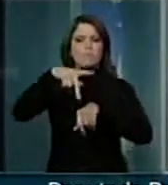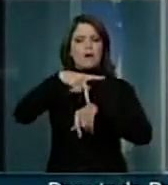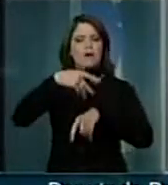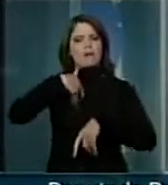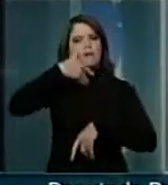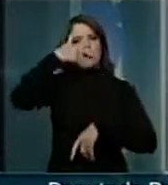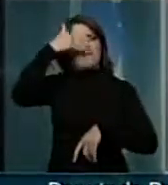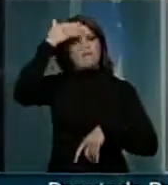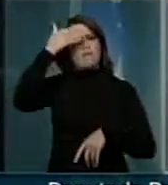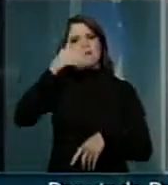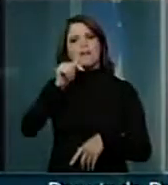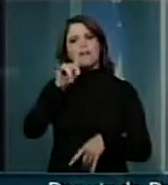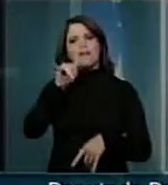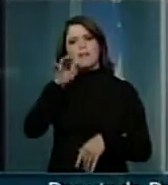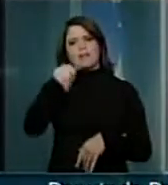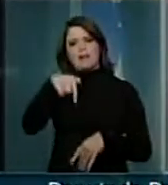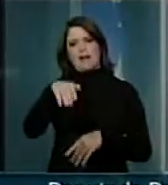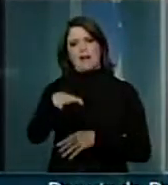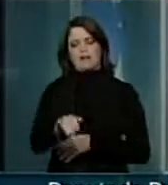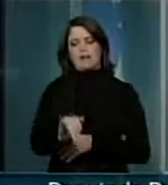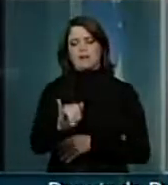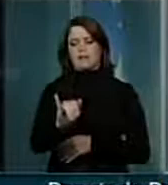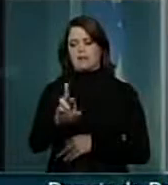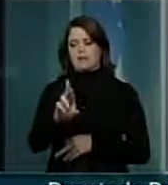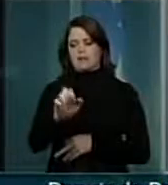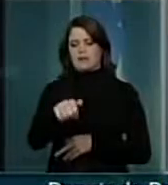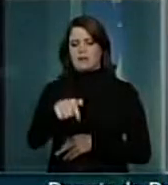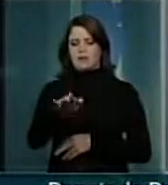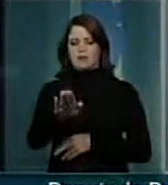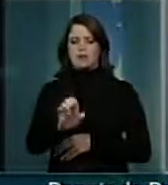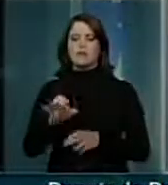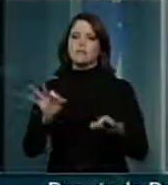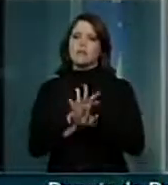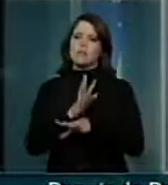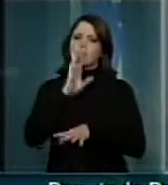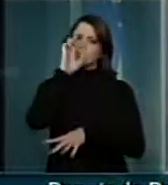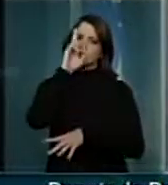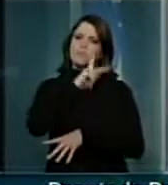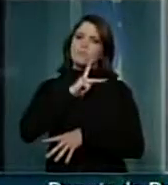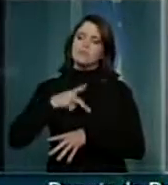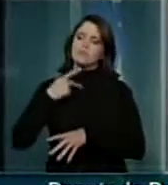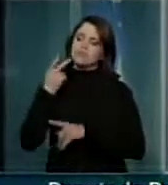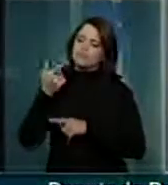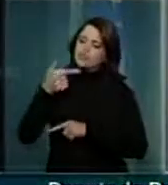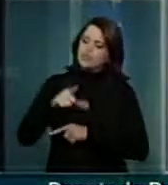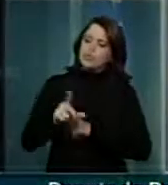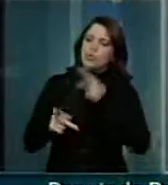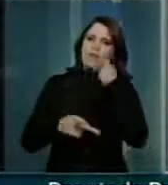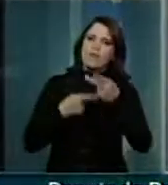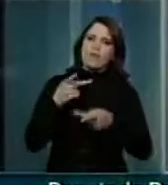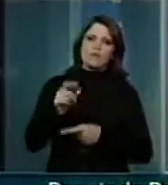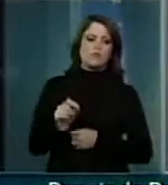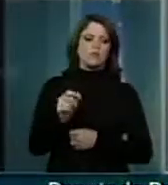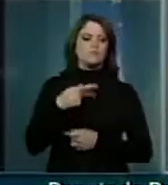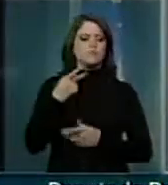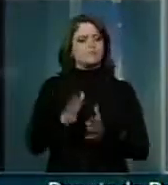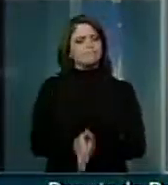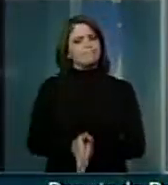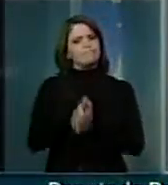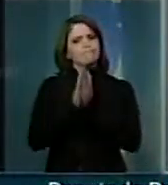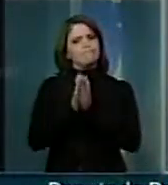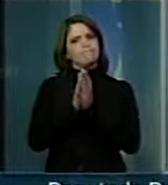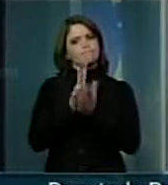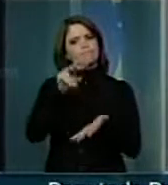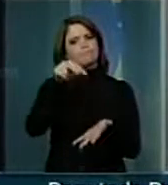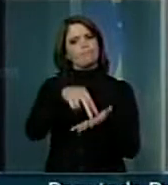Iraque. Finalizo, senhor presidente, mais uma vez, clamando desta